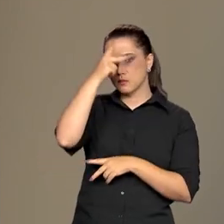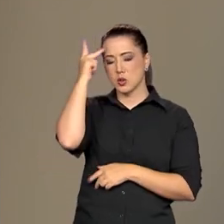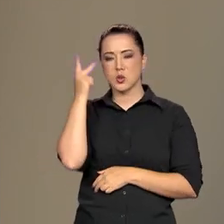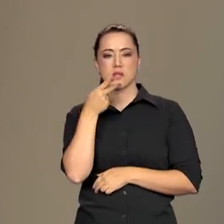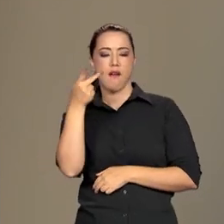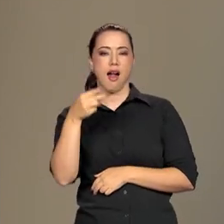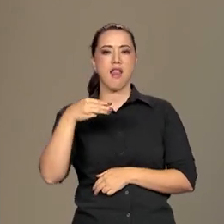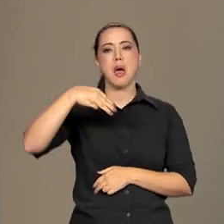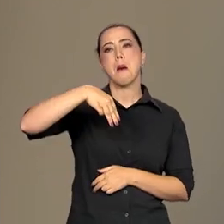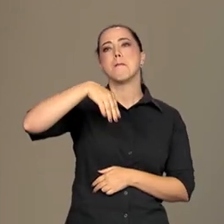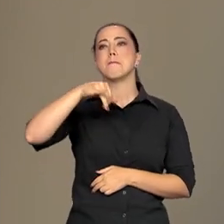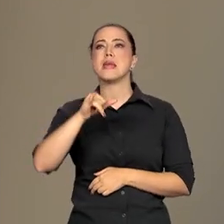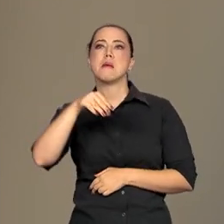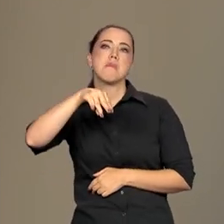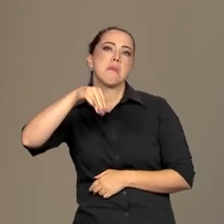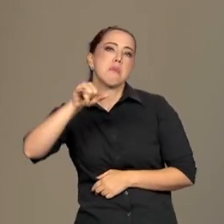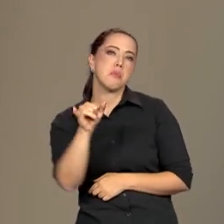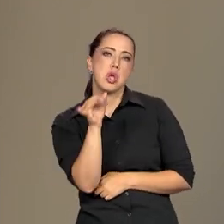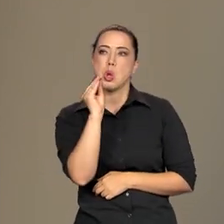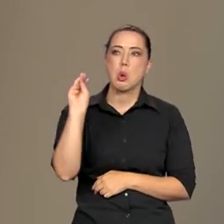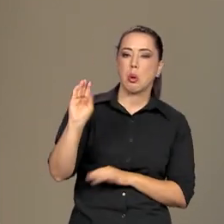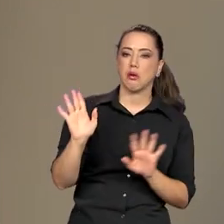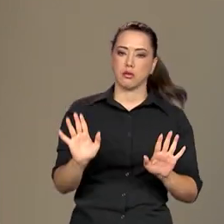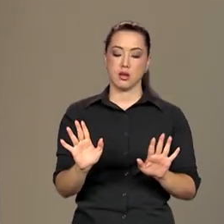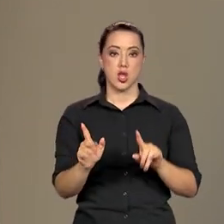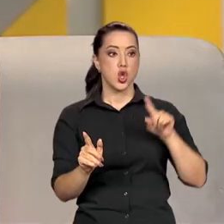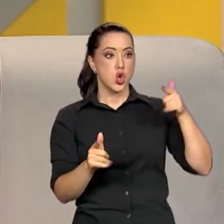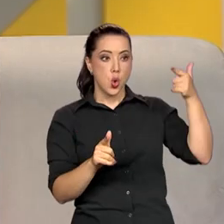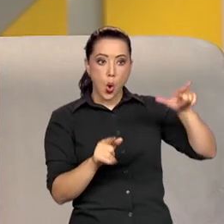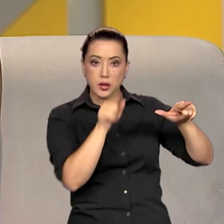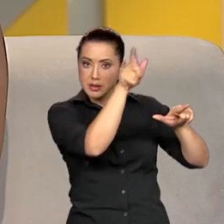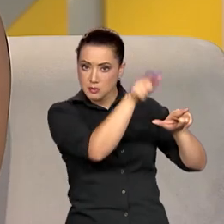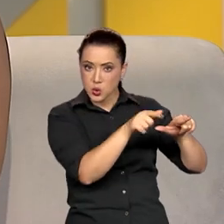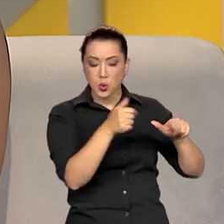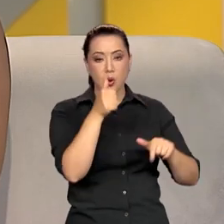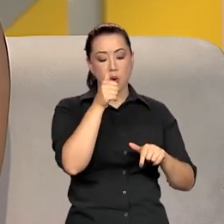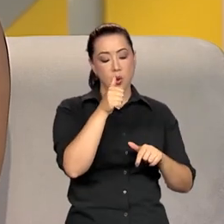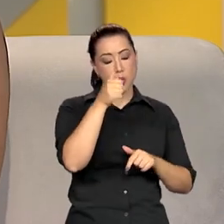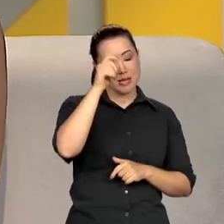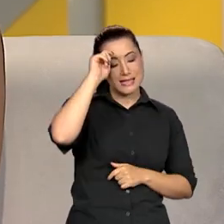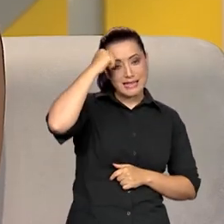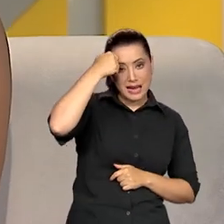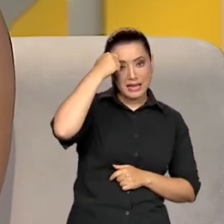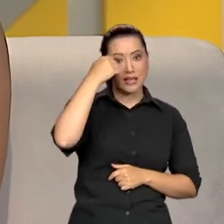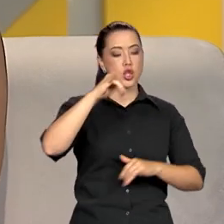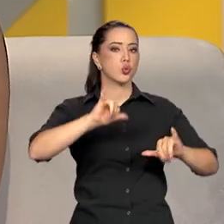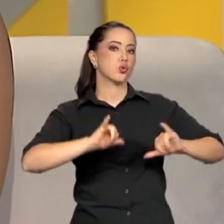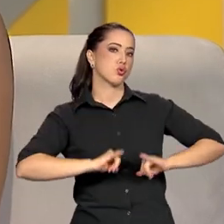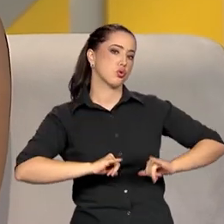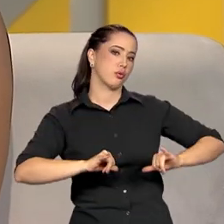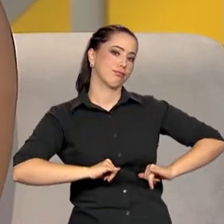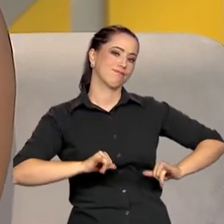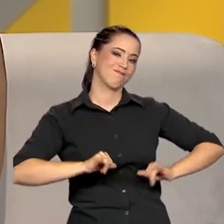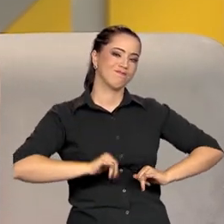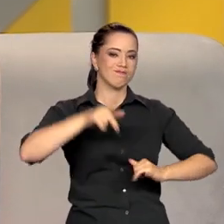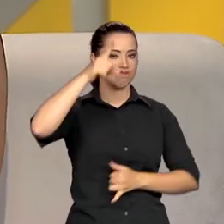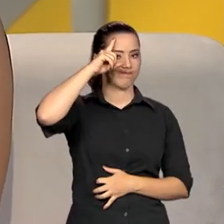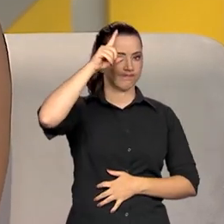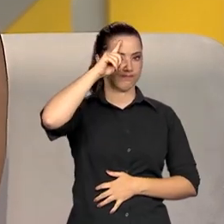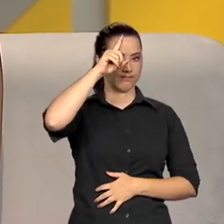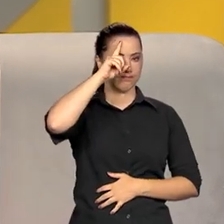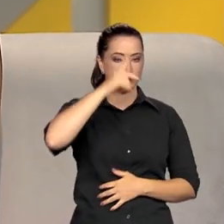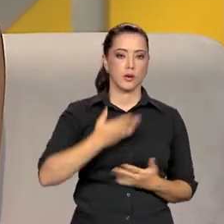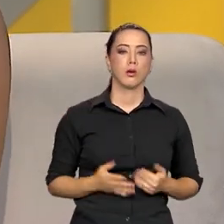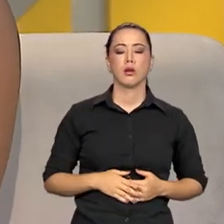mimimi, e por outro lado, as pessoas negras que vivem sofrendo na pele cada dia. É muito importante a gente ter acesso à